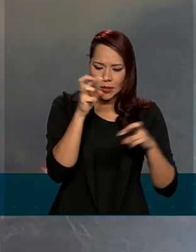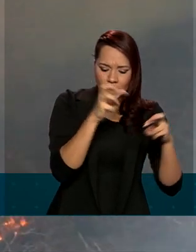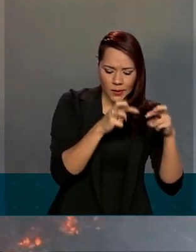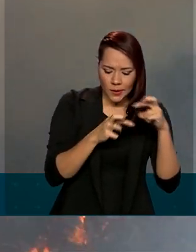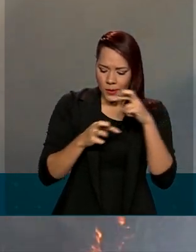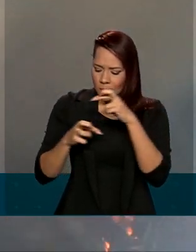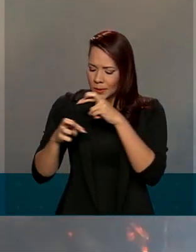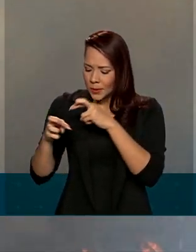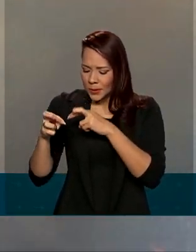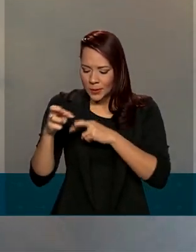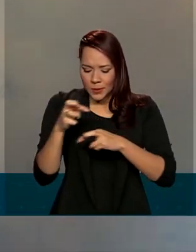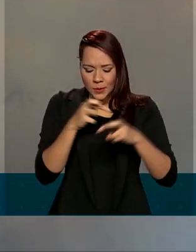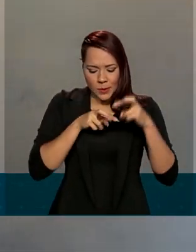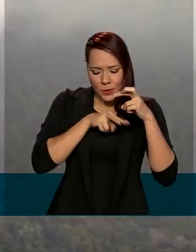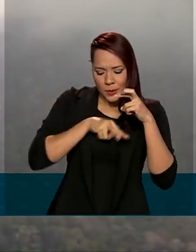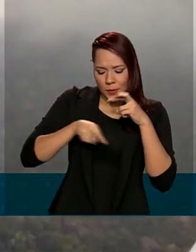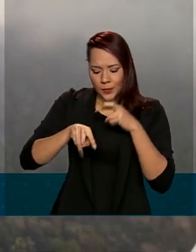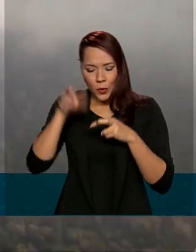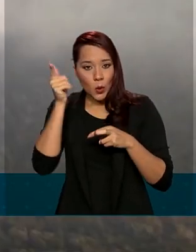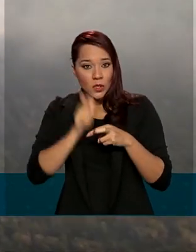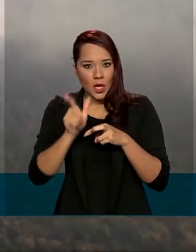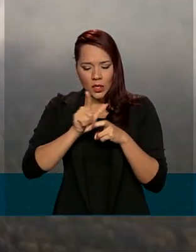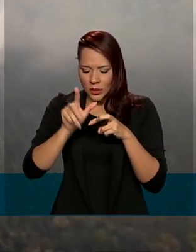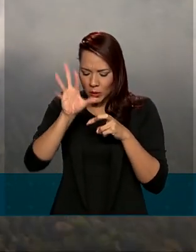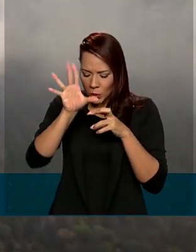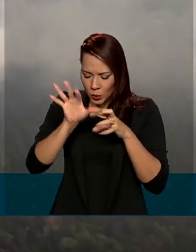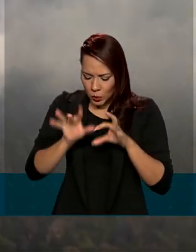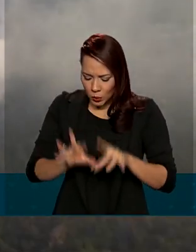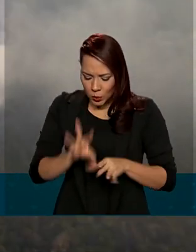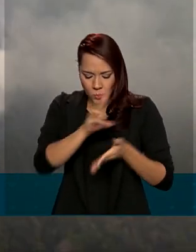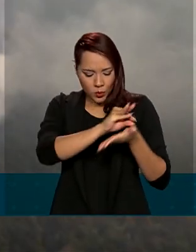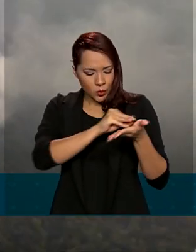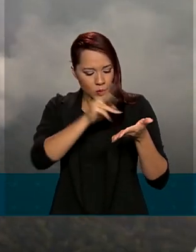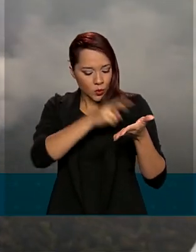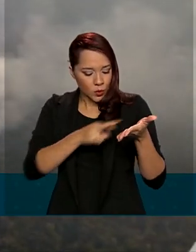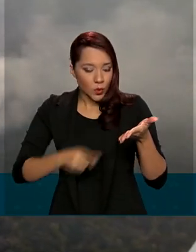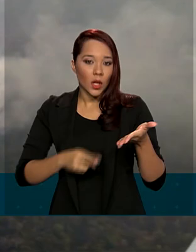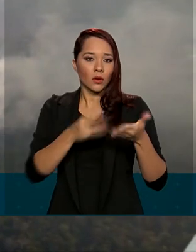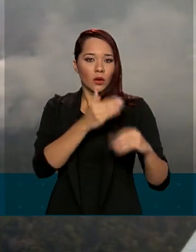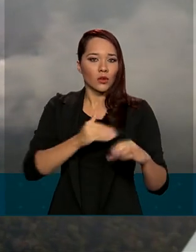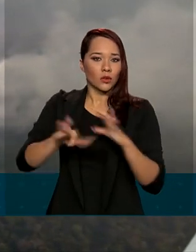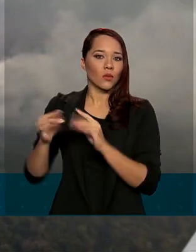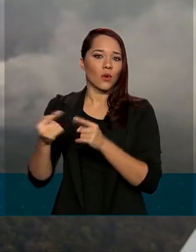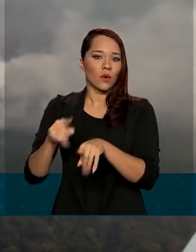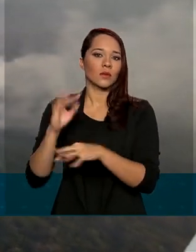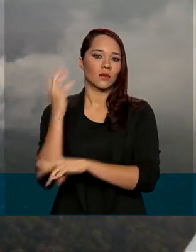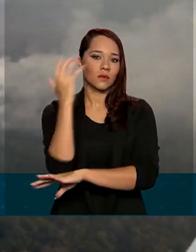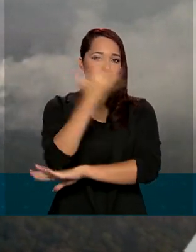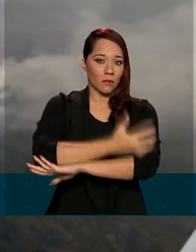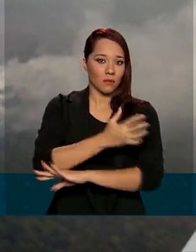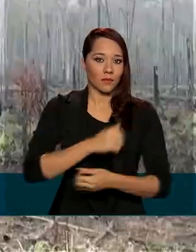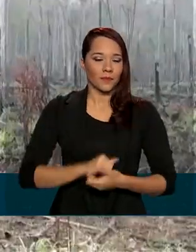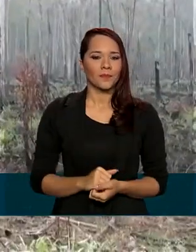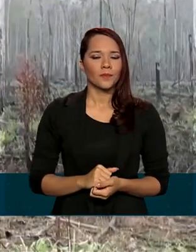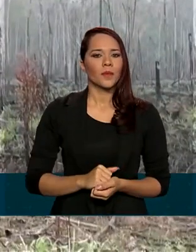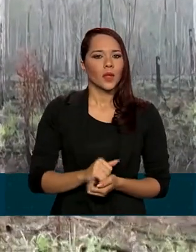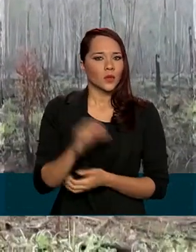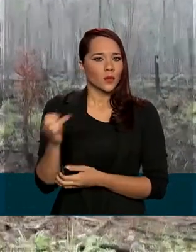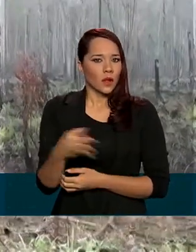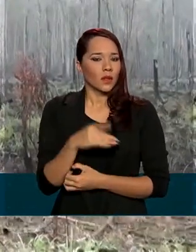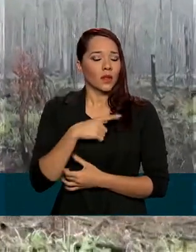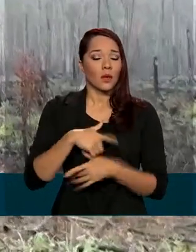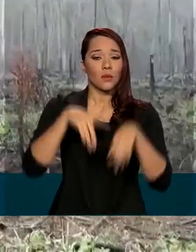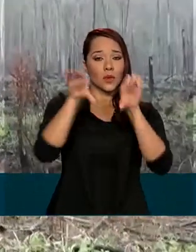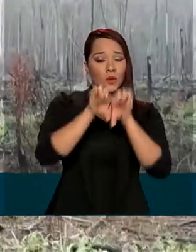para que a gente possa liberar relatórios de interesse para o combate ao desmatamento. As novidades ocorrem em meio a uma